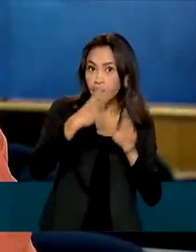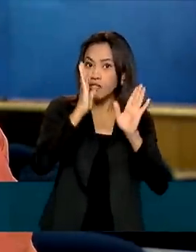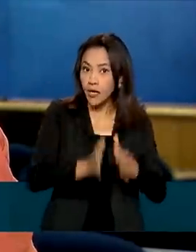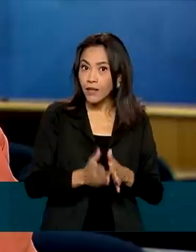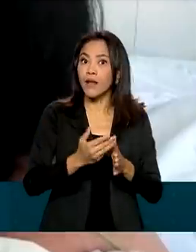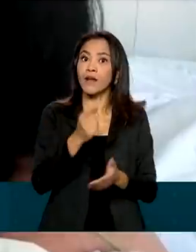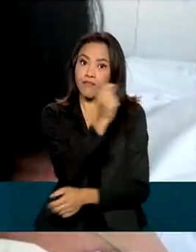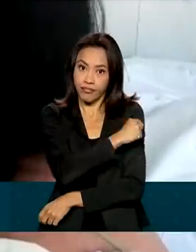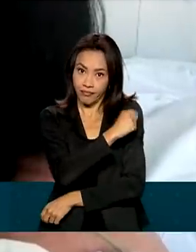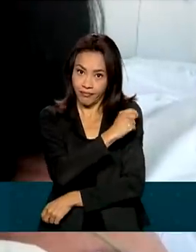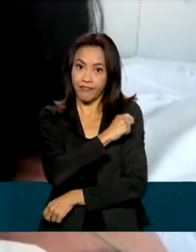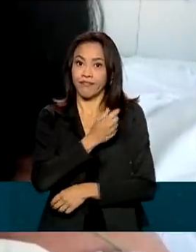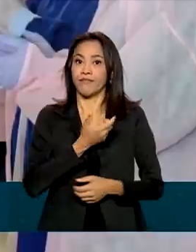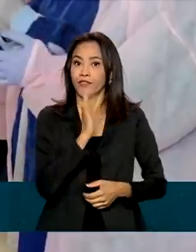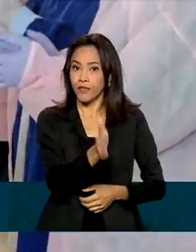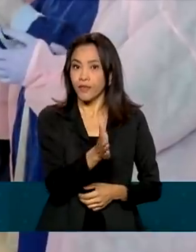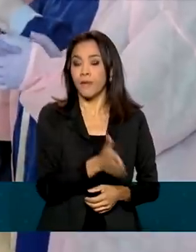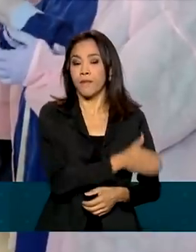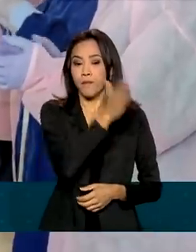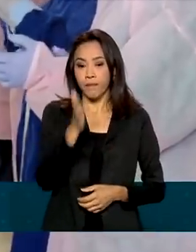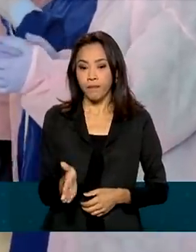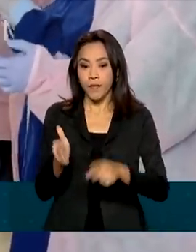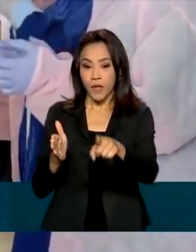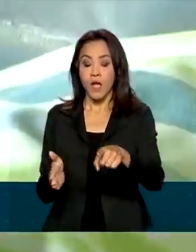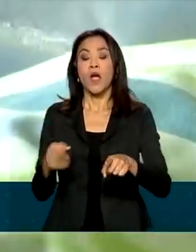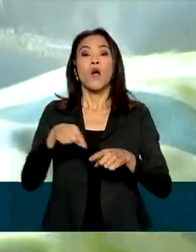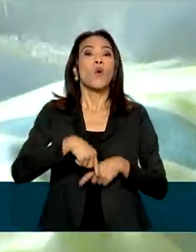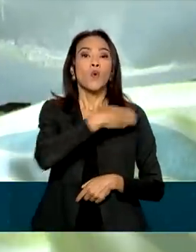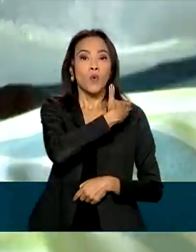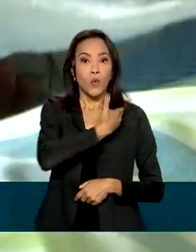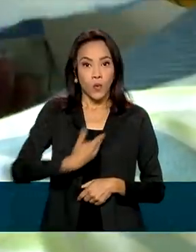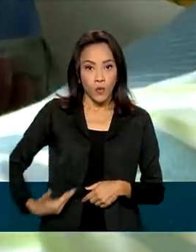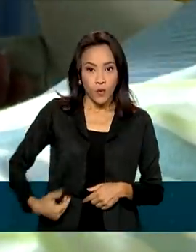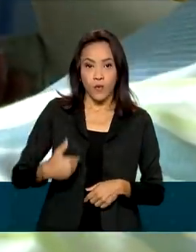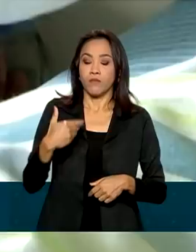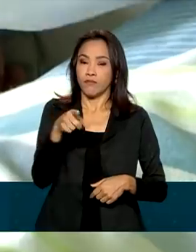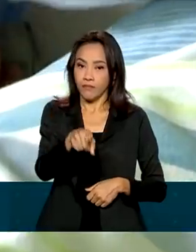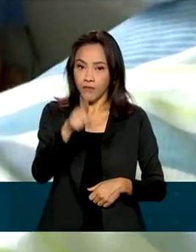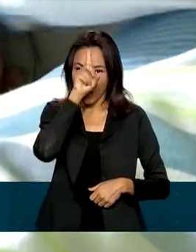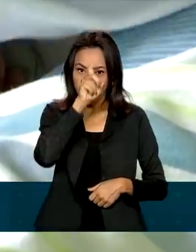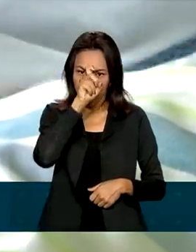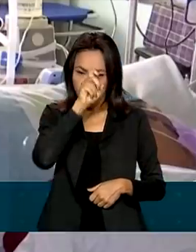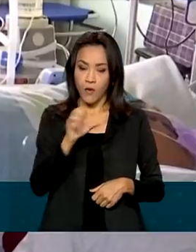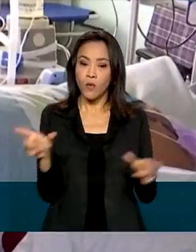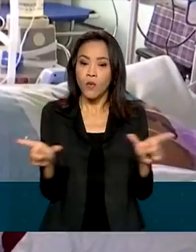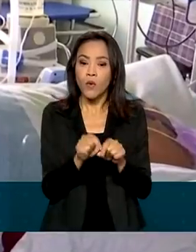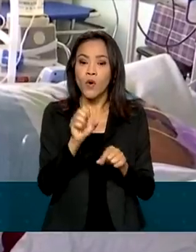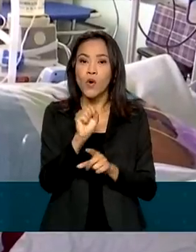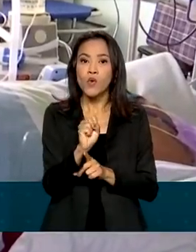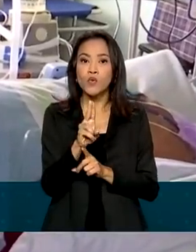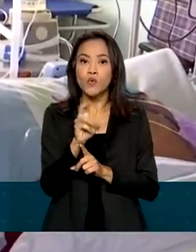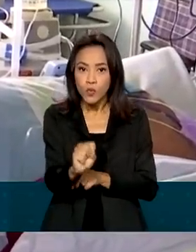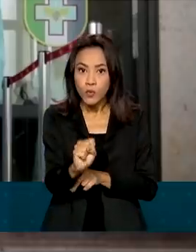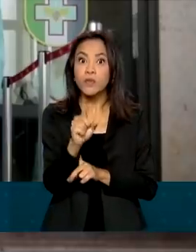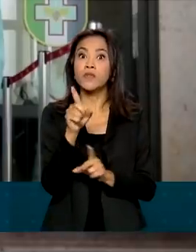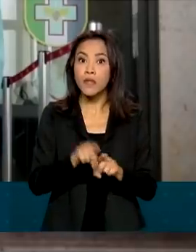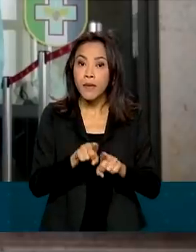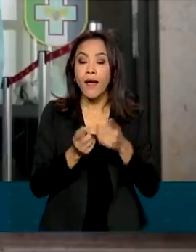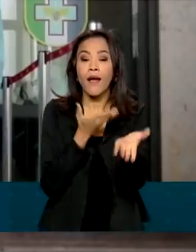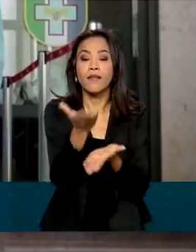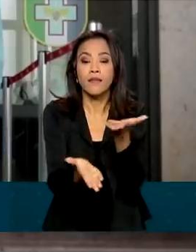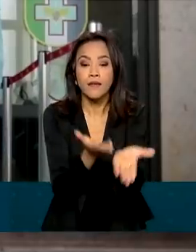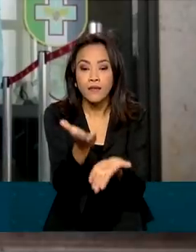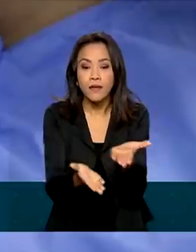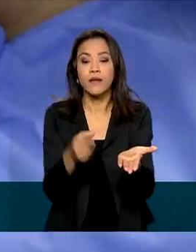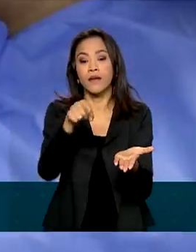sendo aplicada. O Sistema Único de Saúde, o SUS, também apresenta uma capacidade melhor de atender os casos de Covid